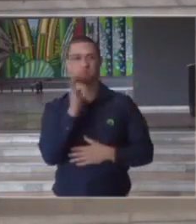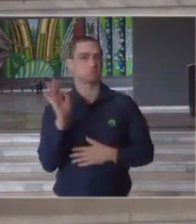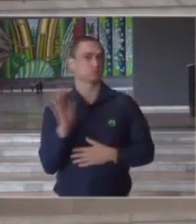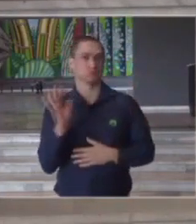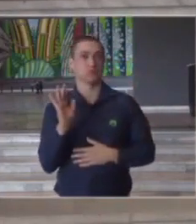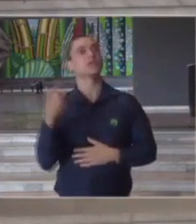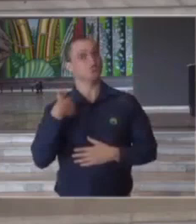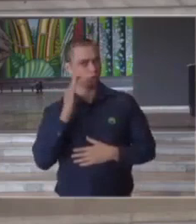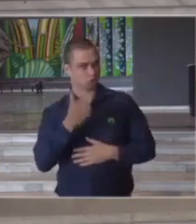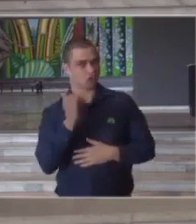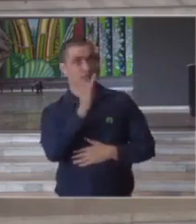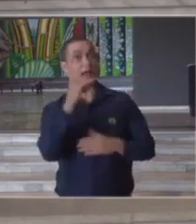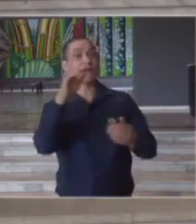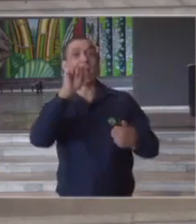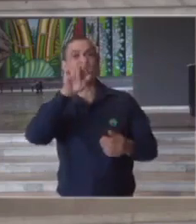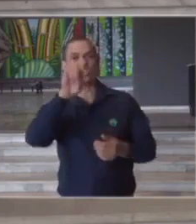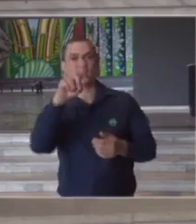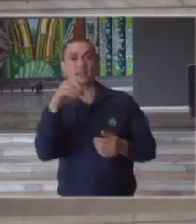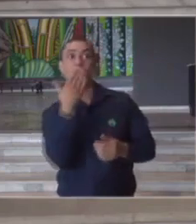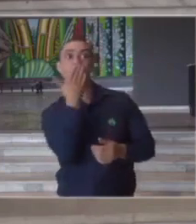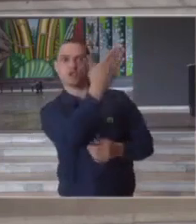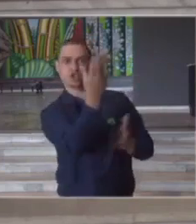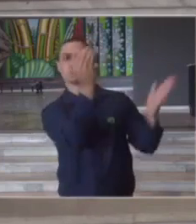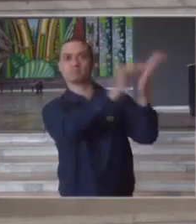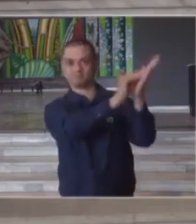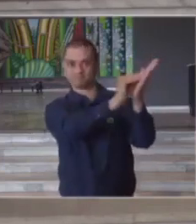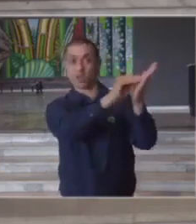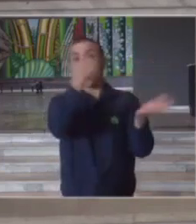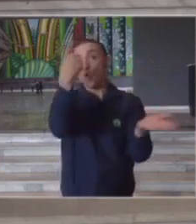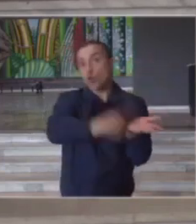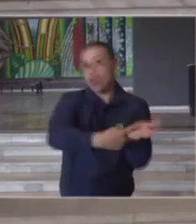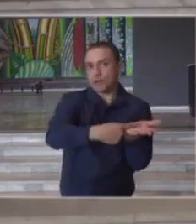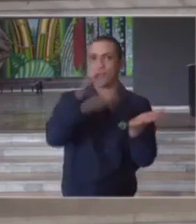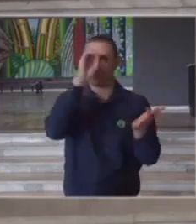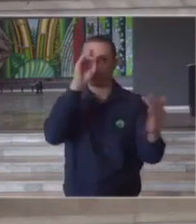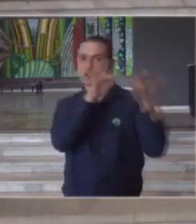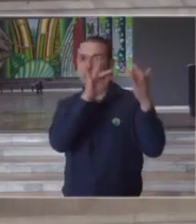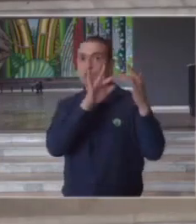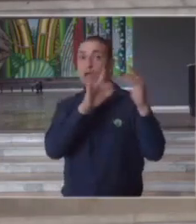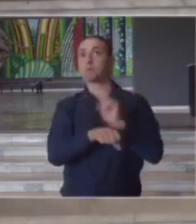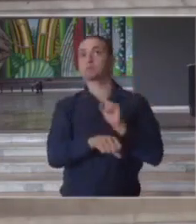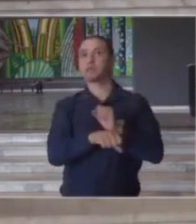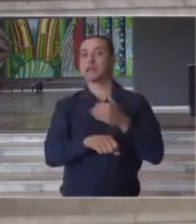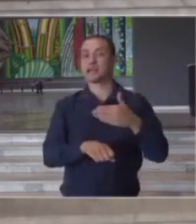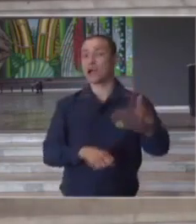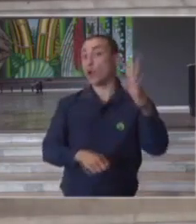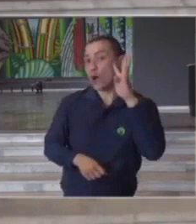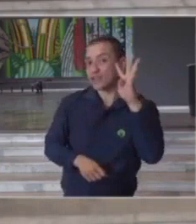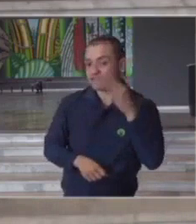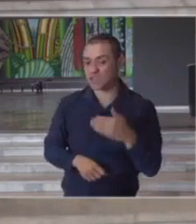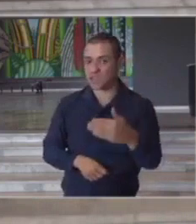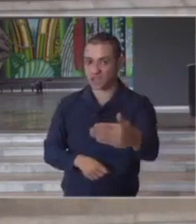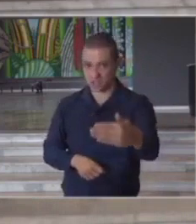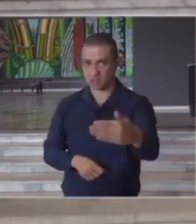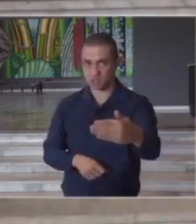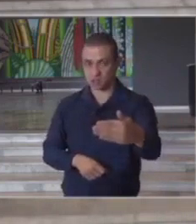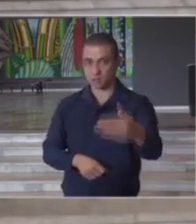colocamos lá para a agenda para poder ter algum contato na próxima quarta-feira